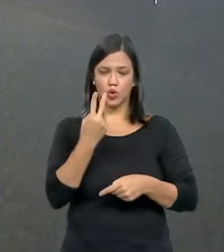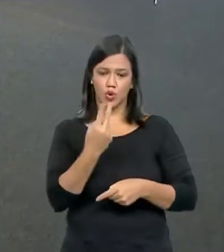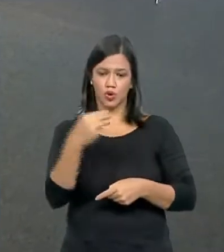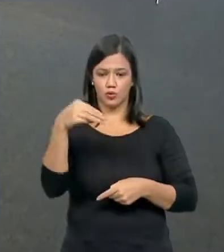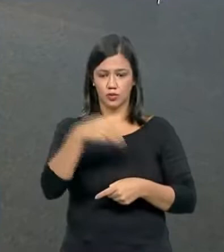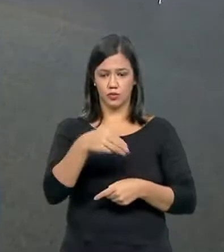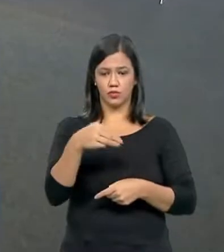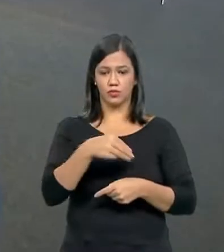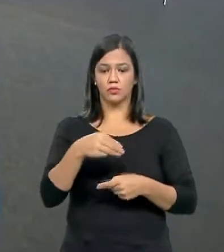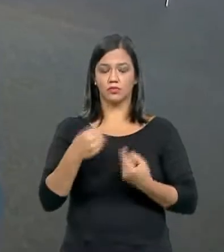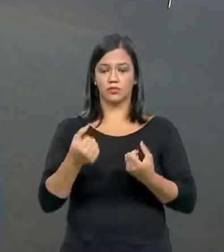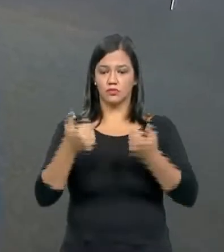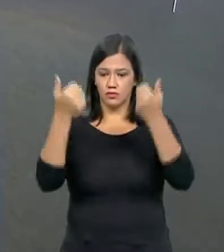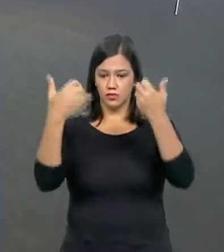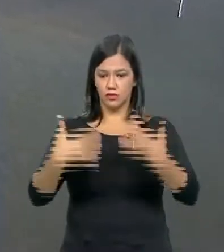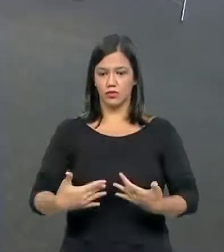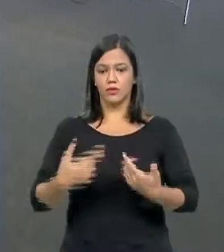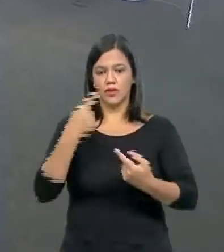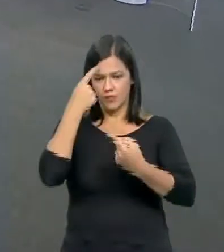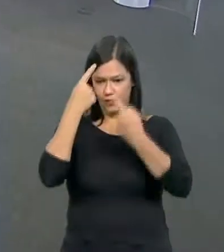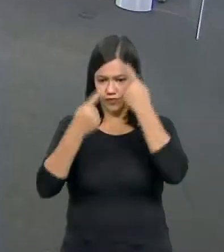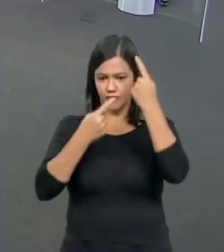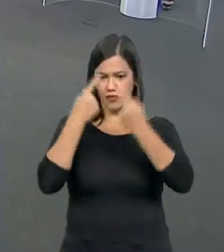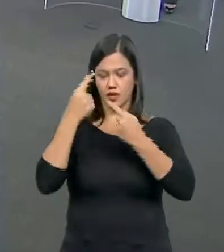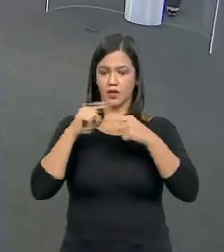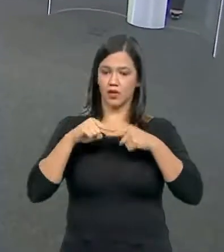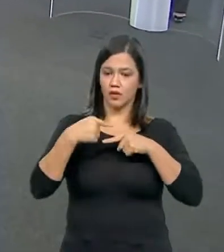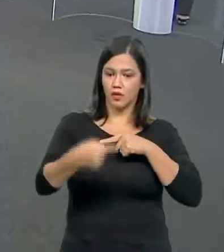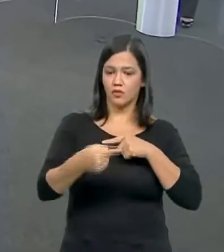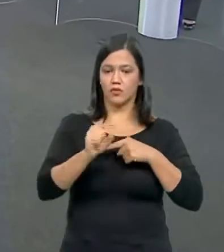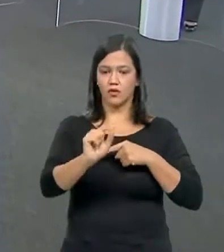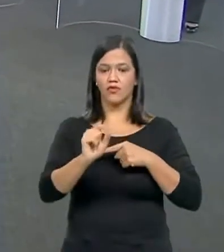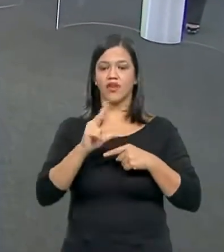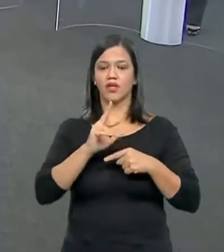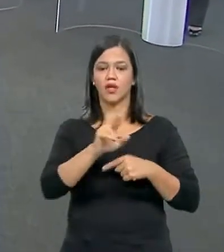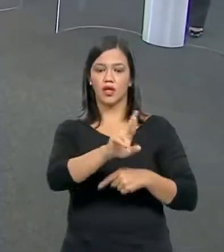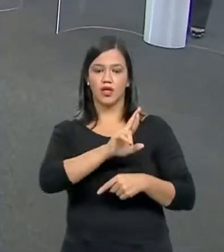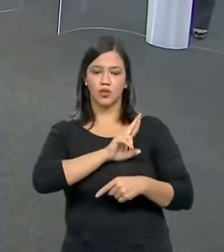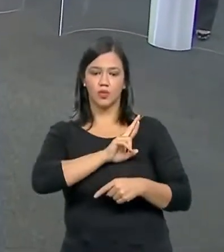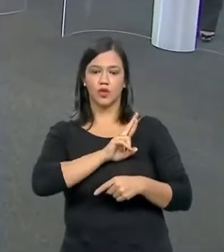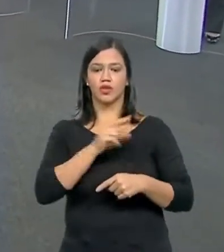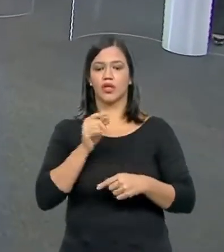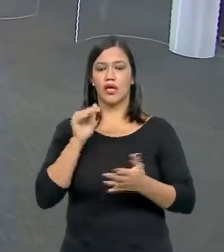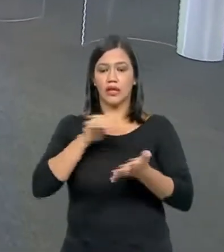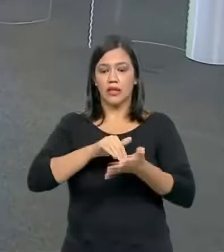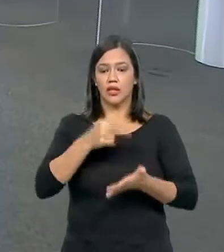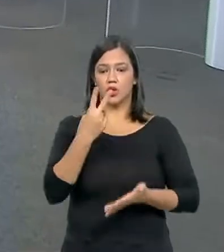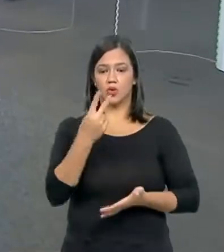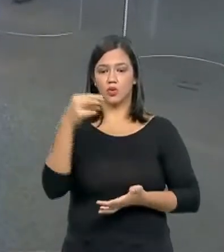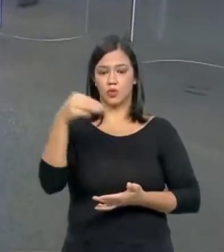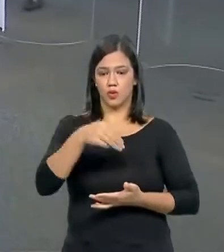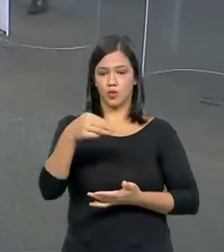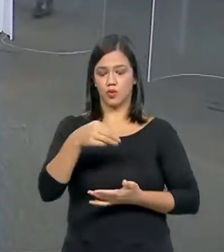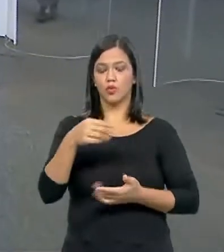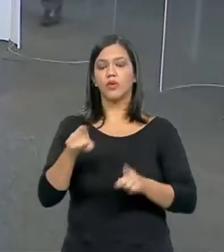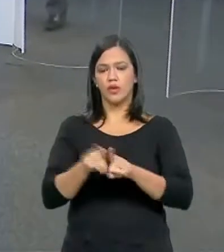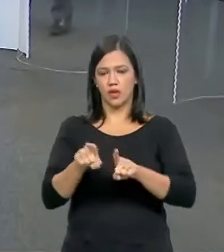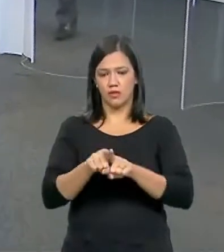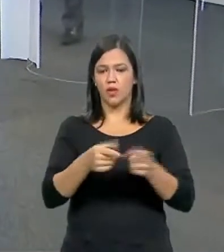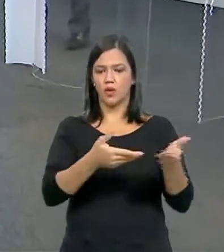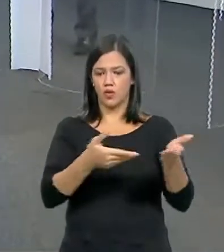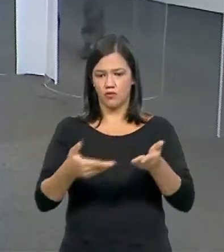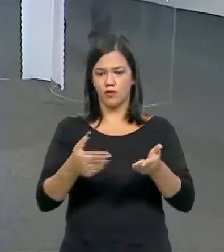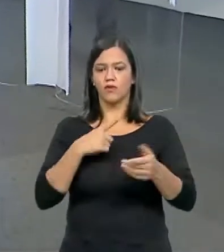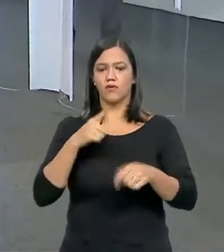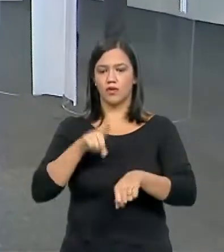dois minutos para expor o seu pensamento e, na sequência, cada um terá direito a uma réplica de até dois minutos. Depois, o nosso convidado também terá